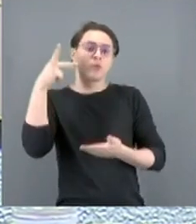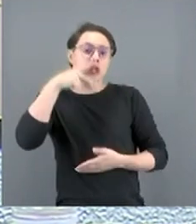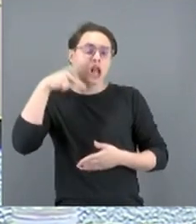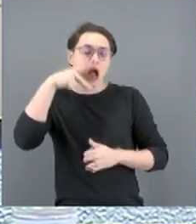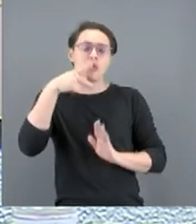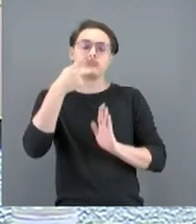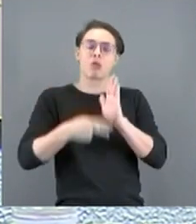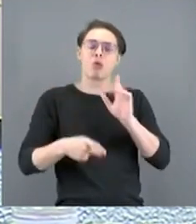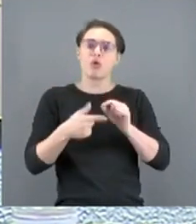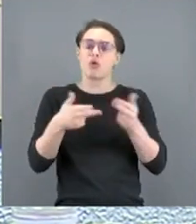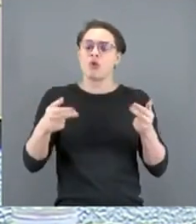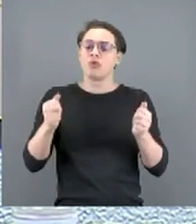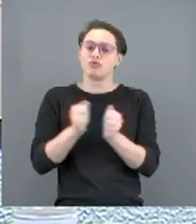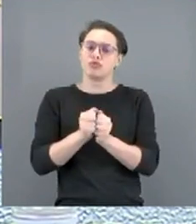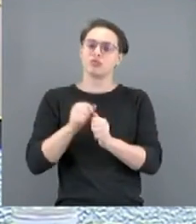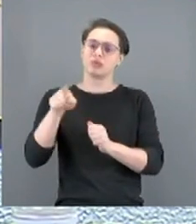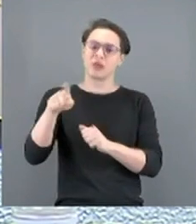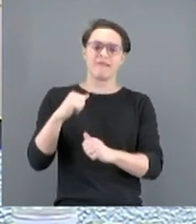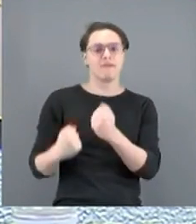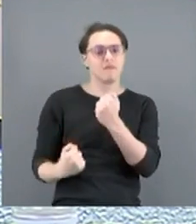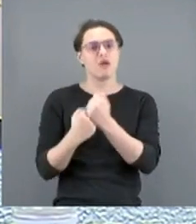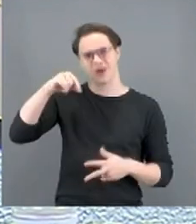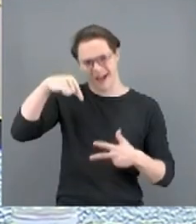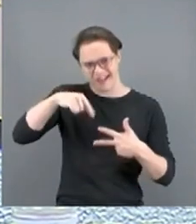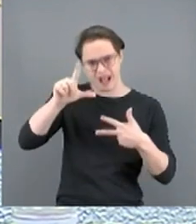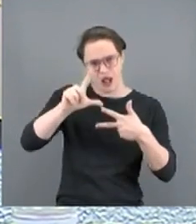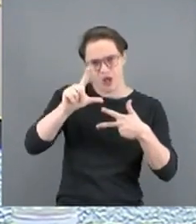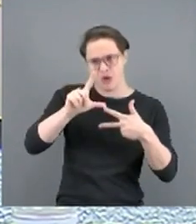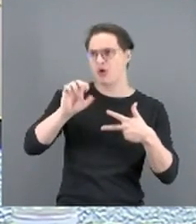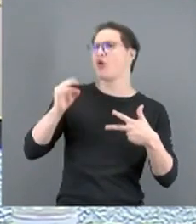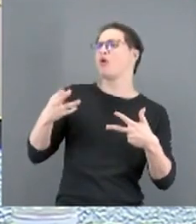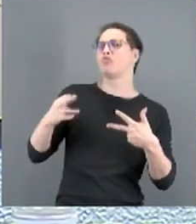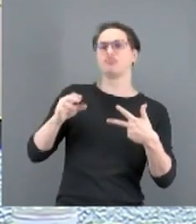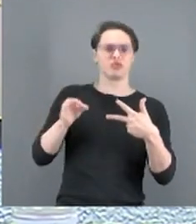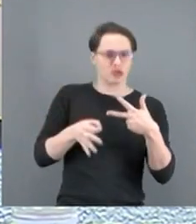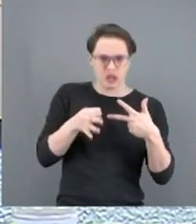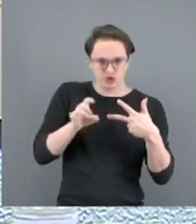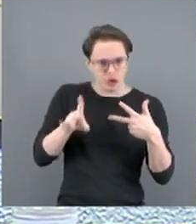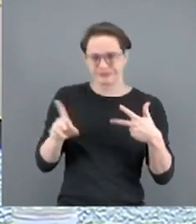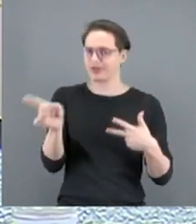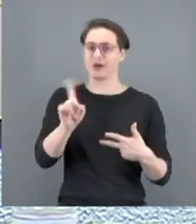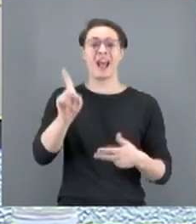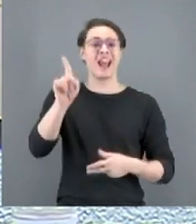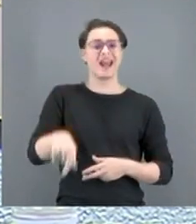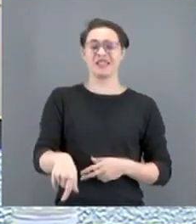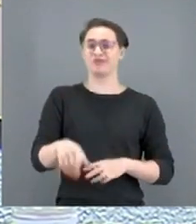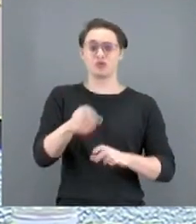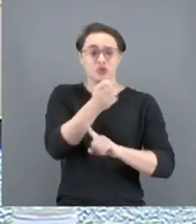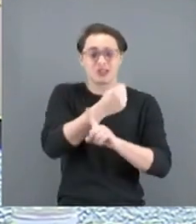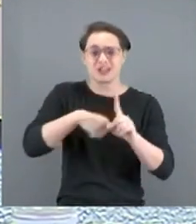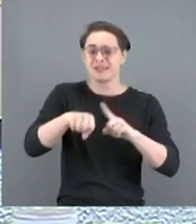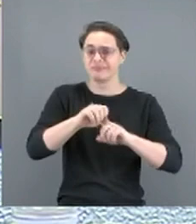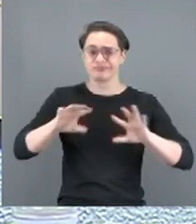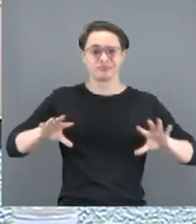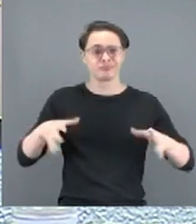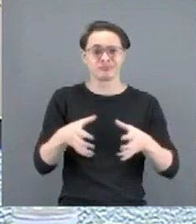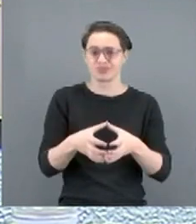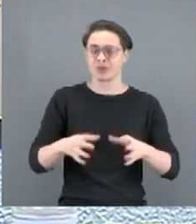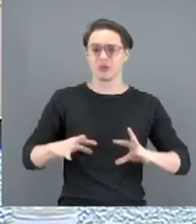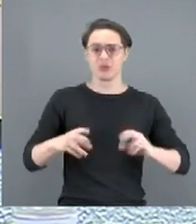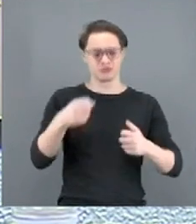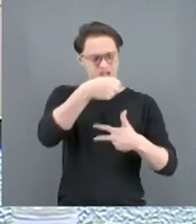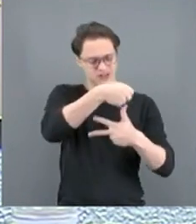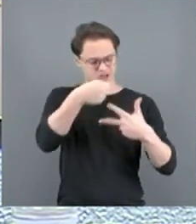fundamental na luta contra a fome no Brasil. É preciso que toda a sociedade, os três poderes e a própria